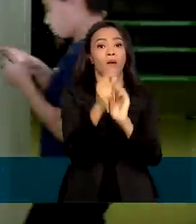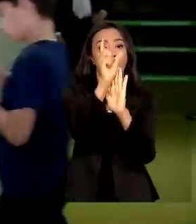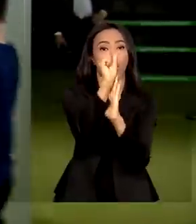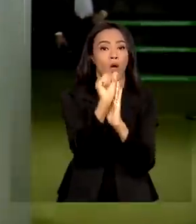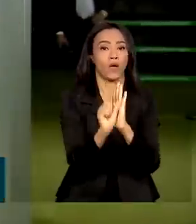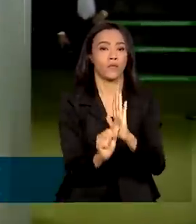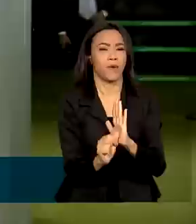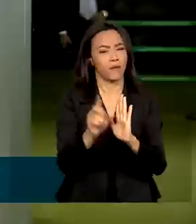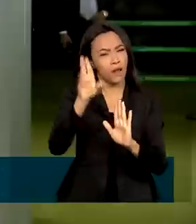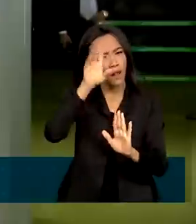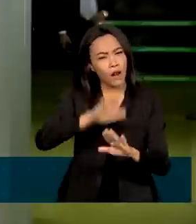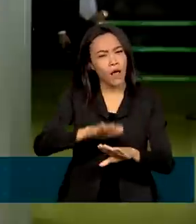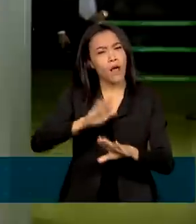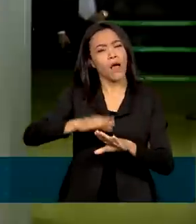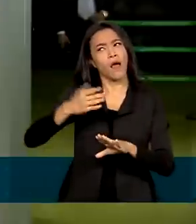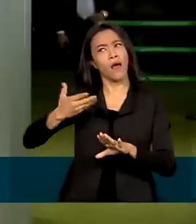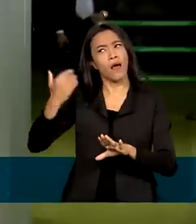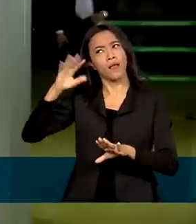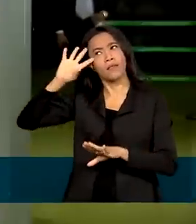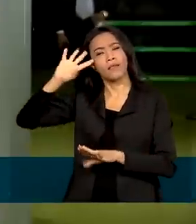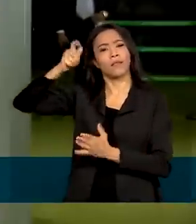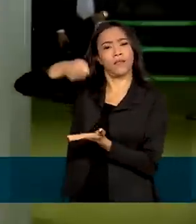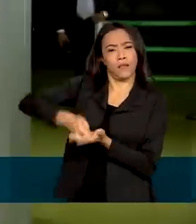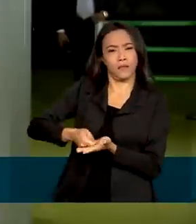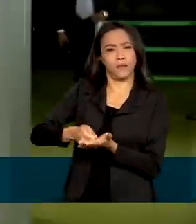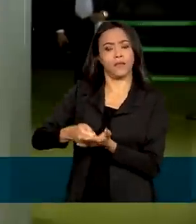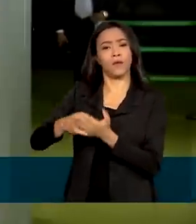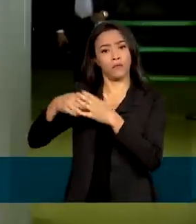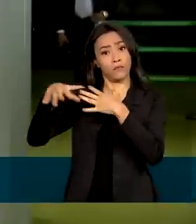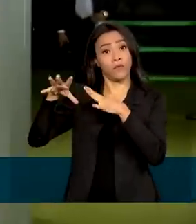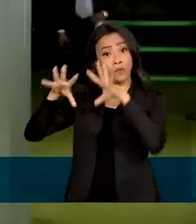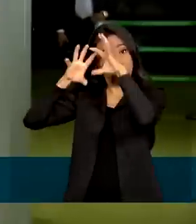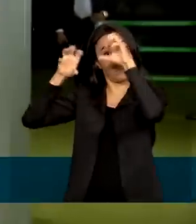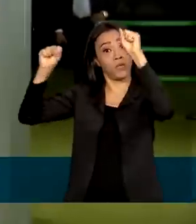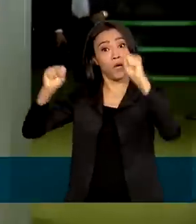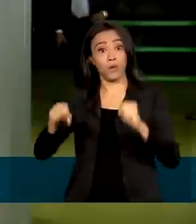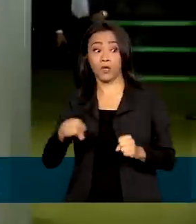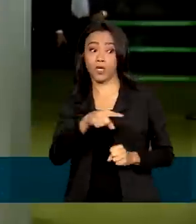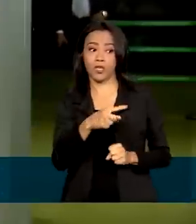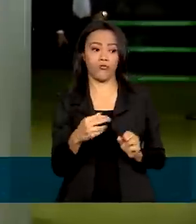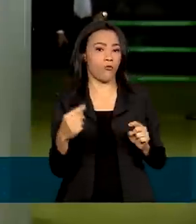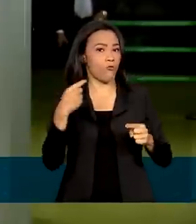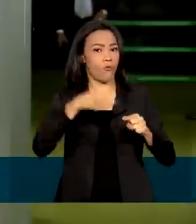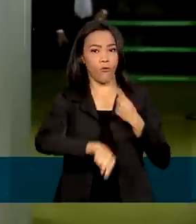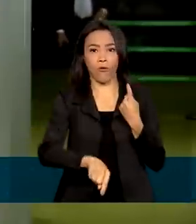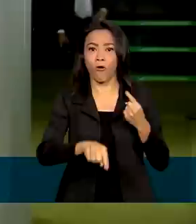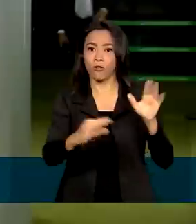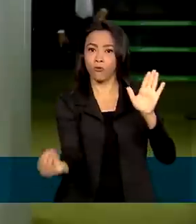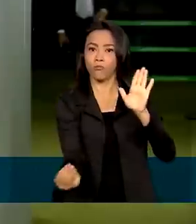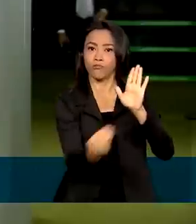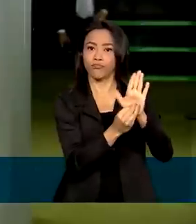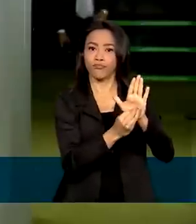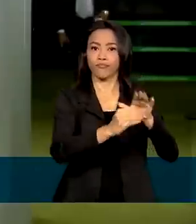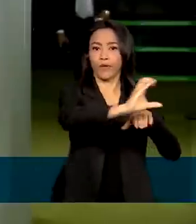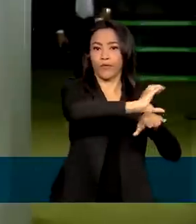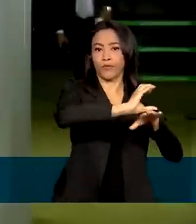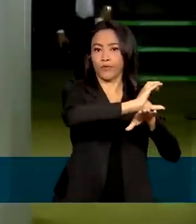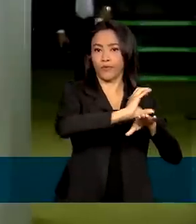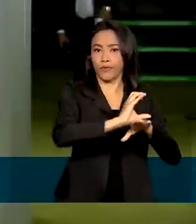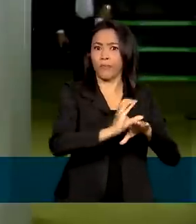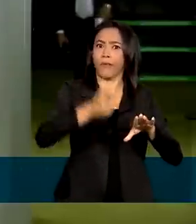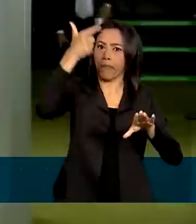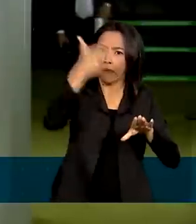decisão do Supremo Tribunal Federal, que considerou inconstitucional o uso de emendas de relator para a criação de novas